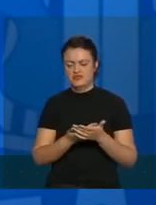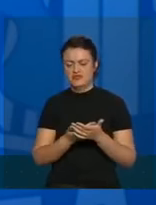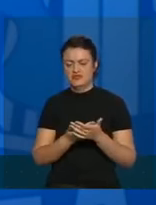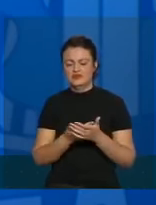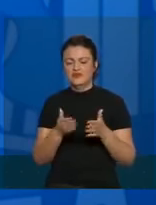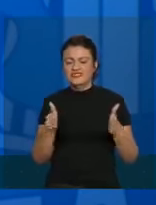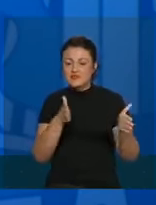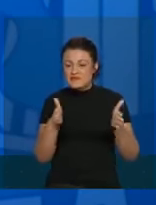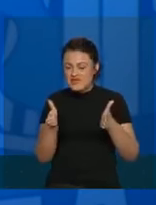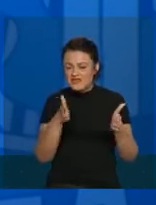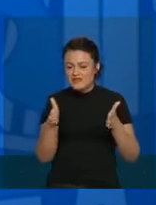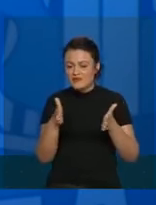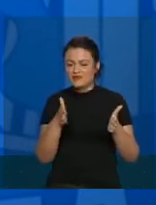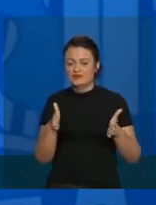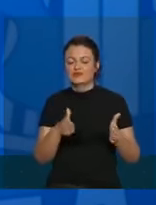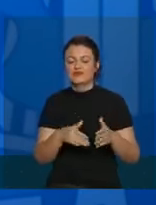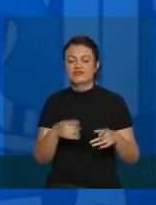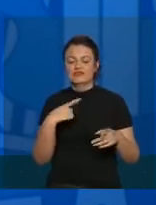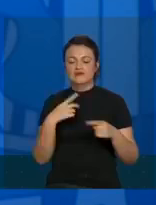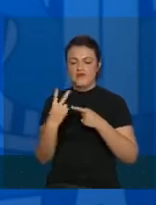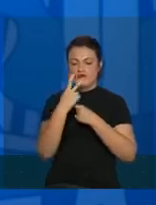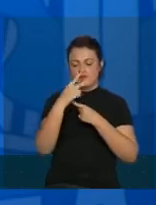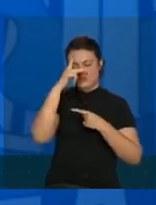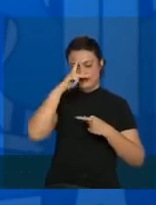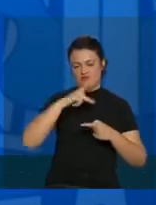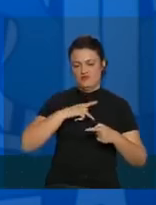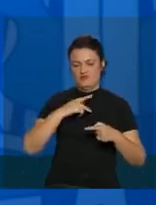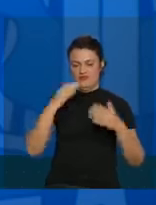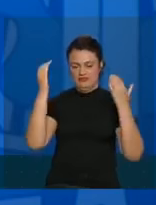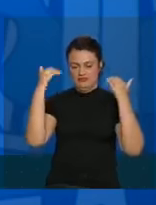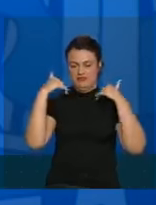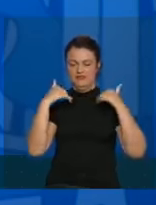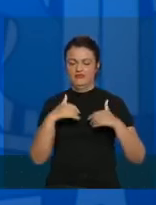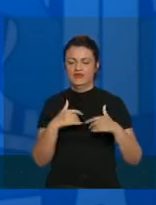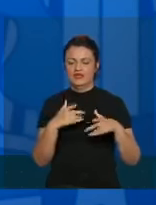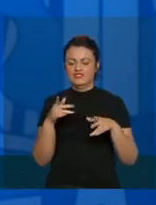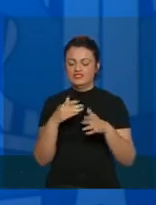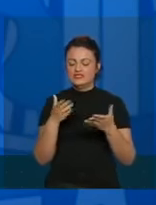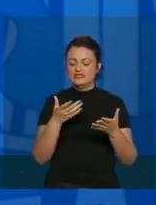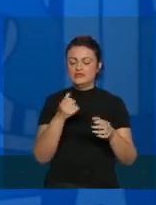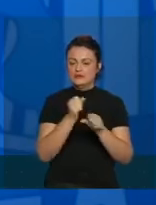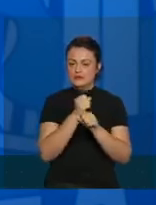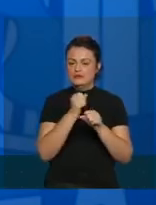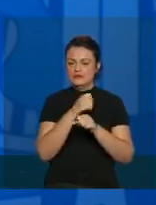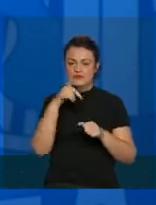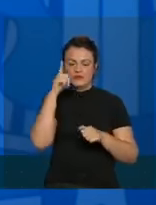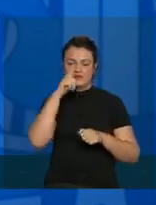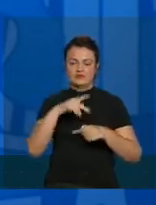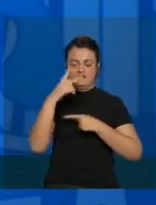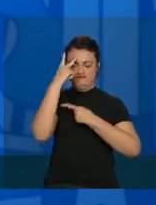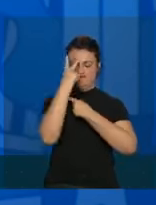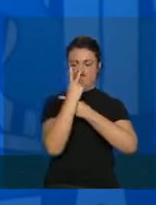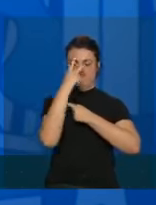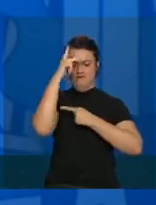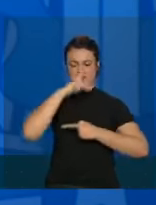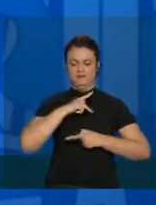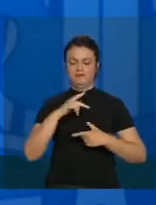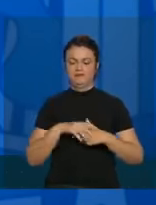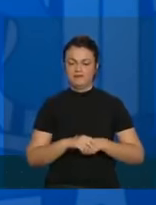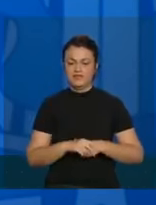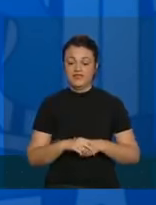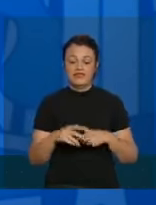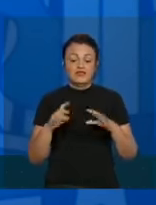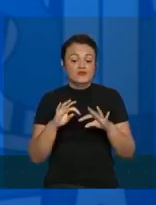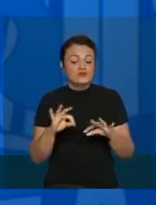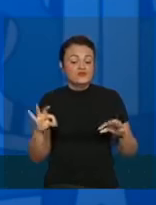sazonalidade e imunidade coletiva que a gente teria que construir para ficar imune a esse vírus. Isso